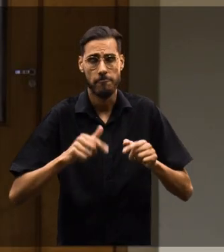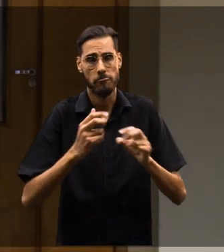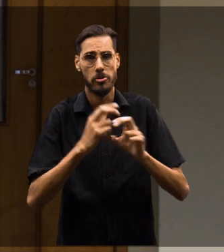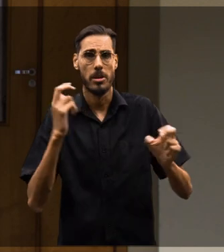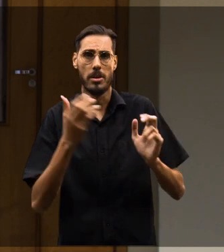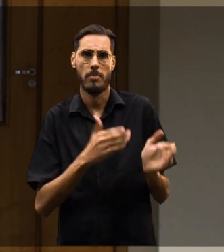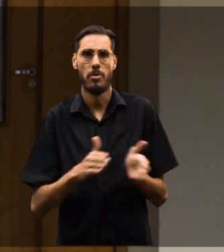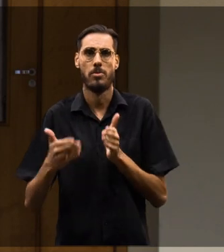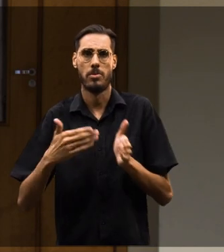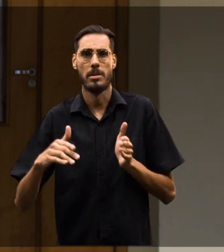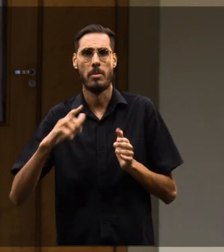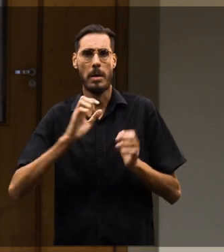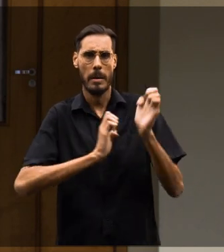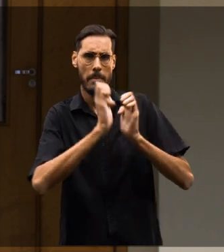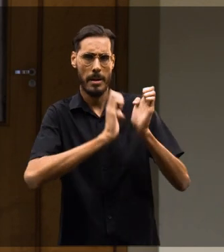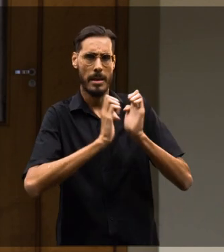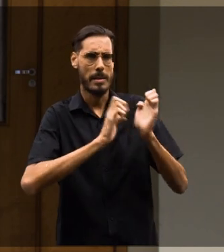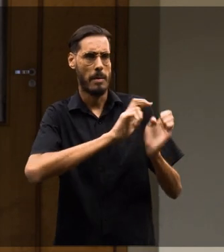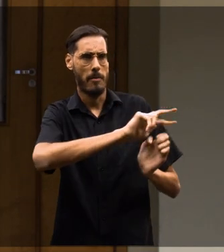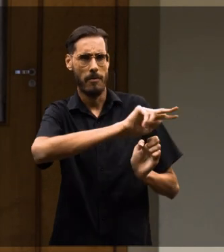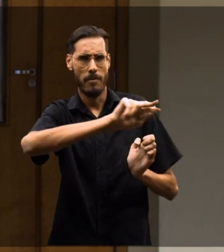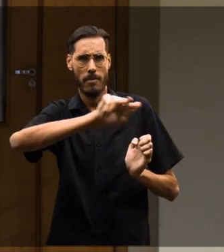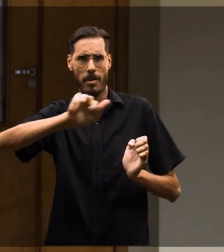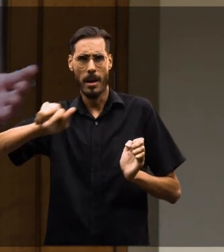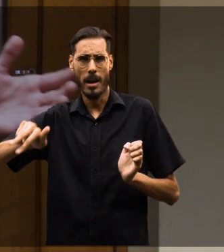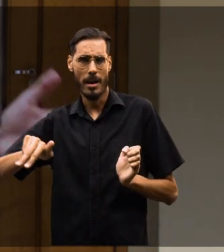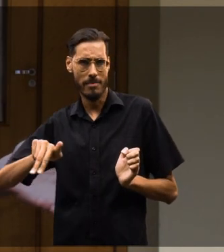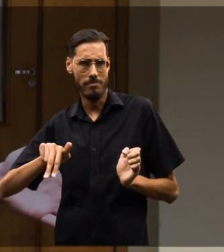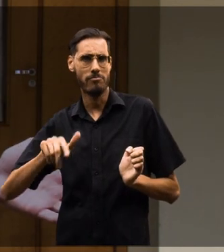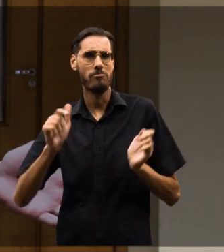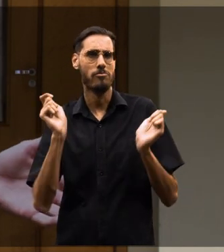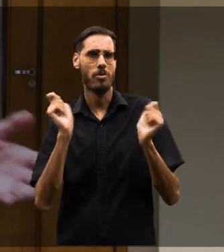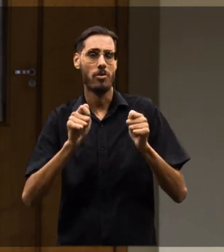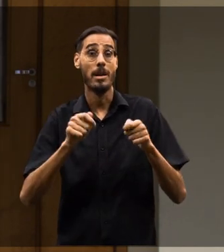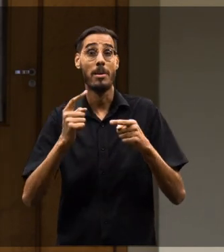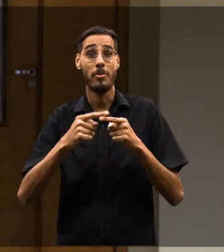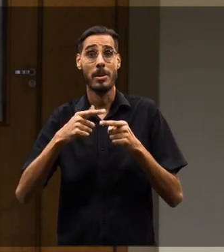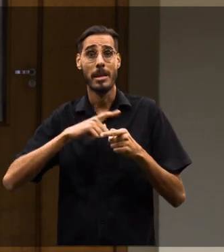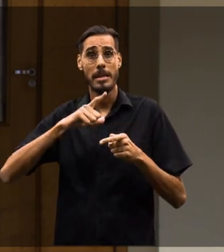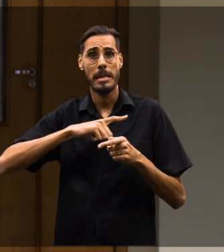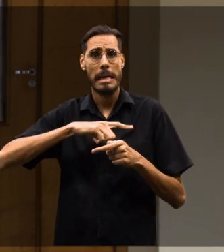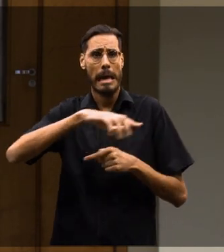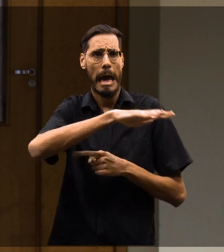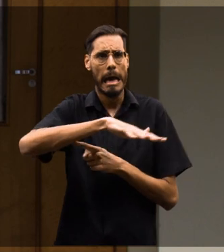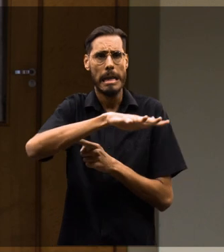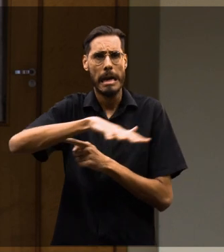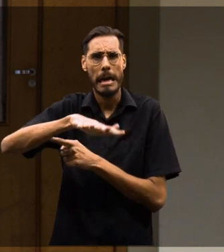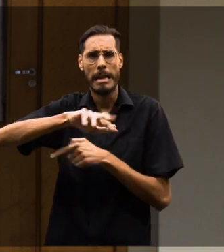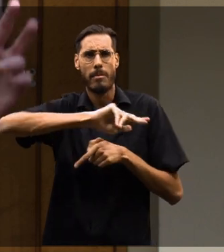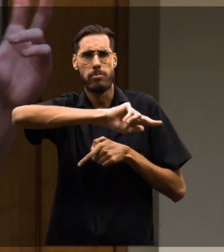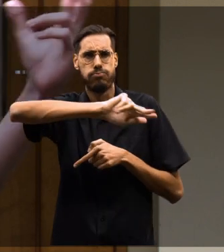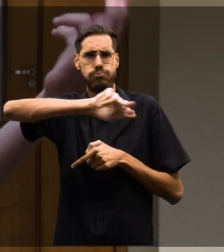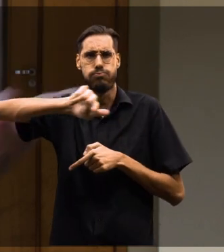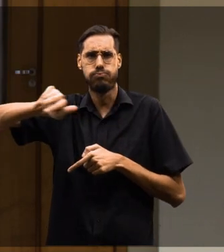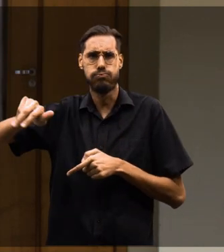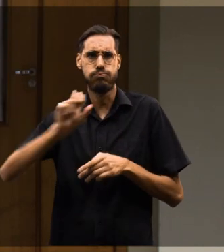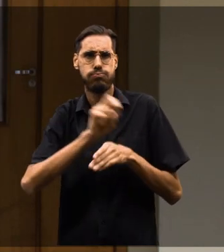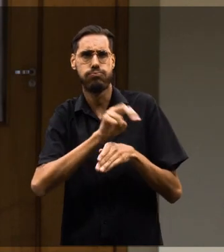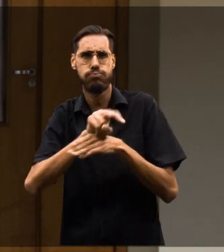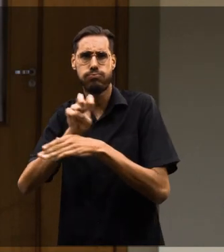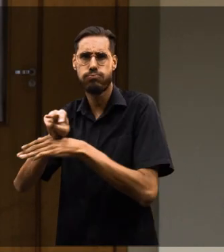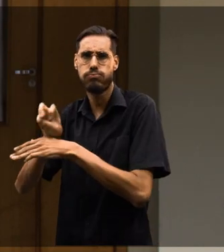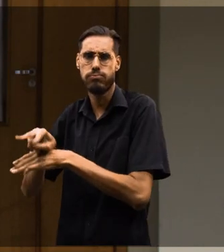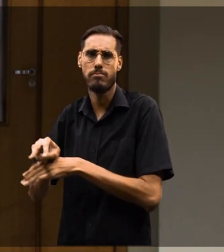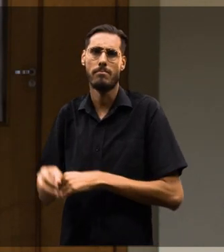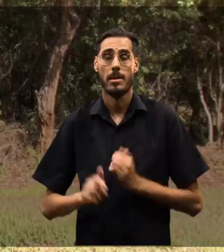a engenharia de produção sempre tem muito espaço nas empresas devido a essa questão de ser multitarefa, muitos conhecimentos envolvidos e eles podem atuar